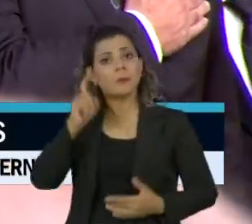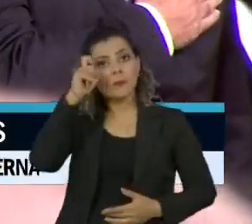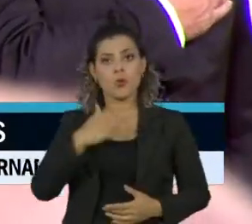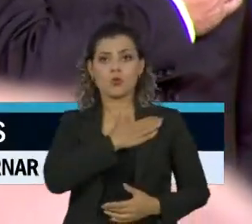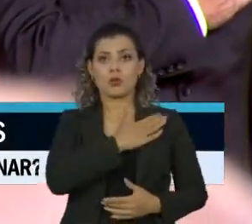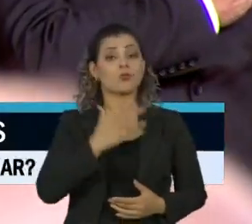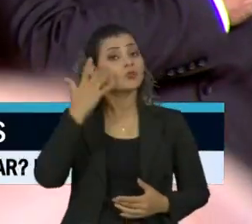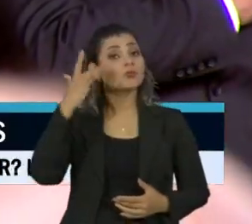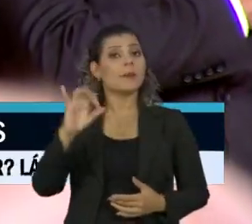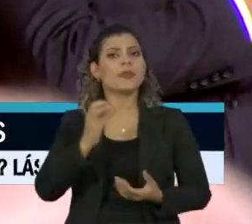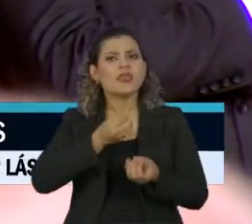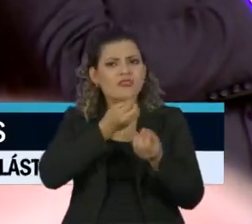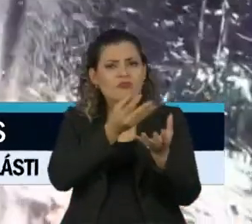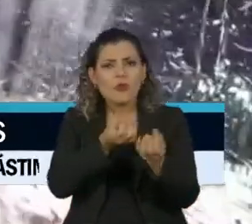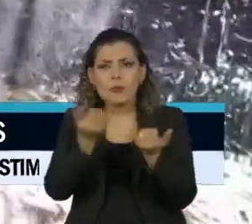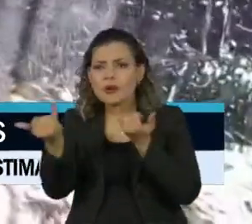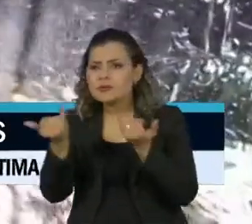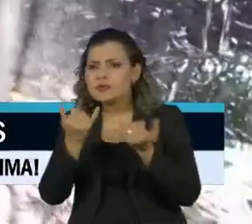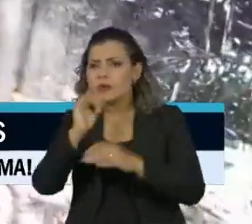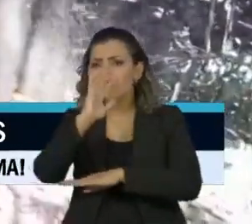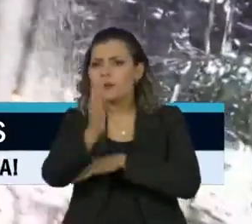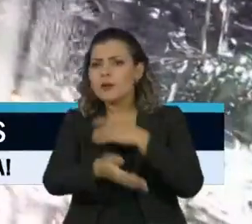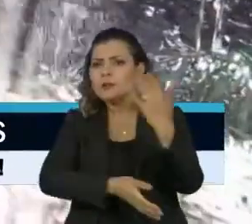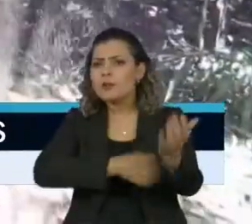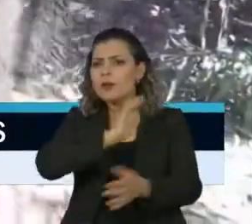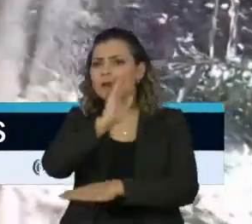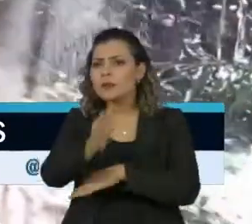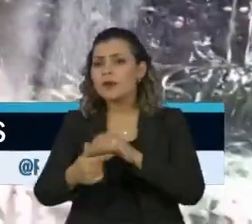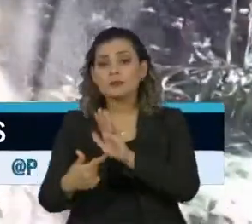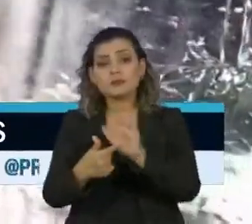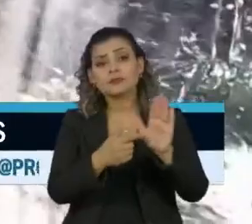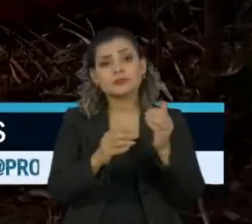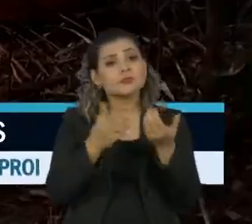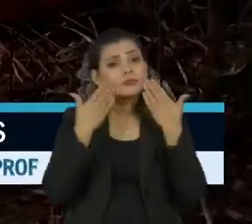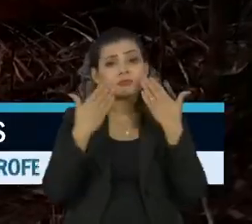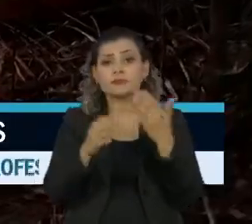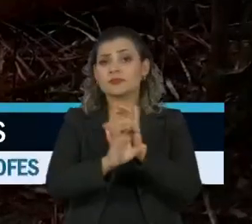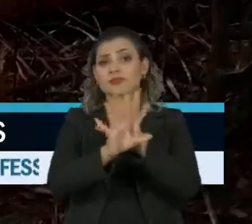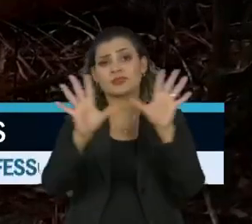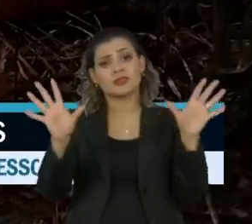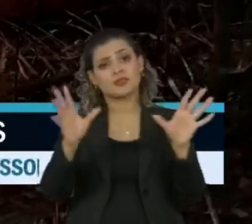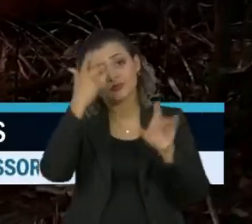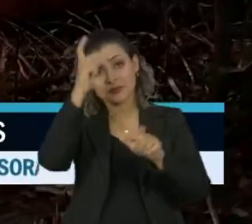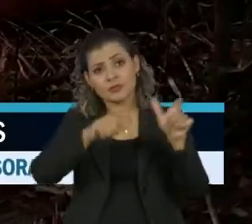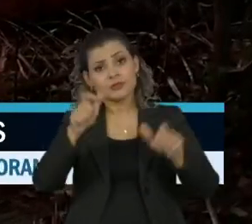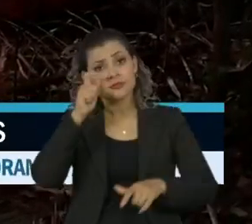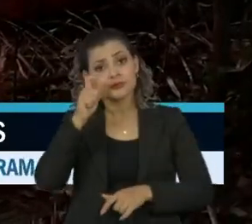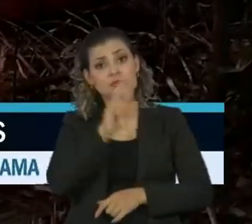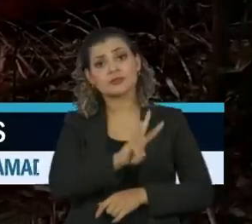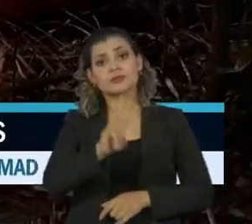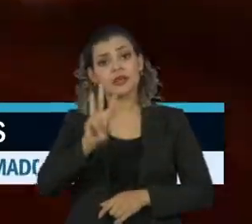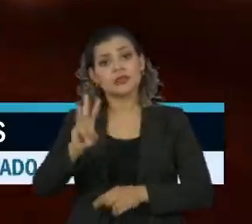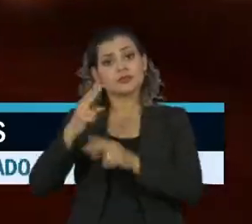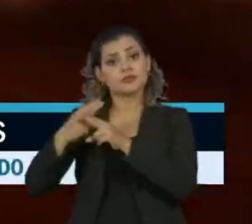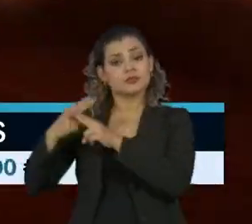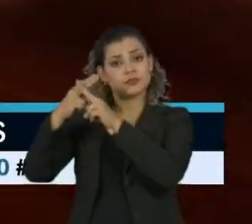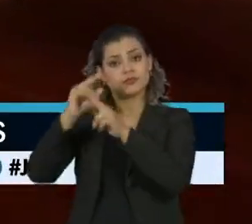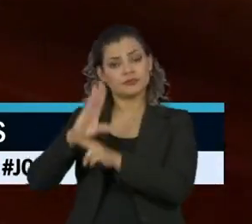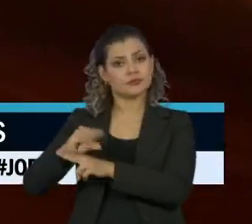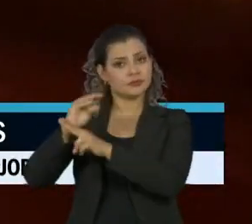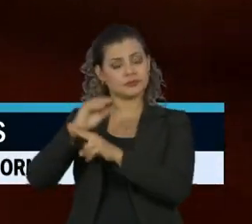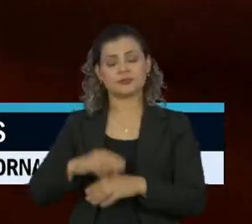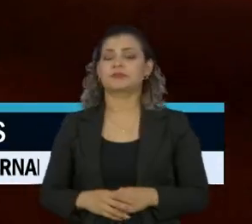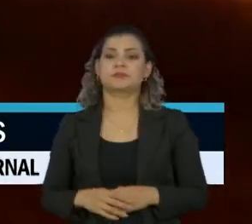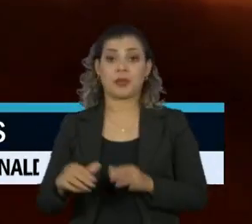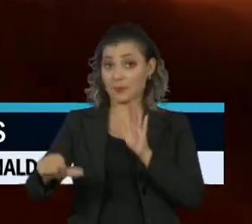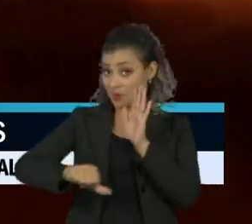não sabia que as informações sobre desmatamento estão disponíveis para quem quiser ver no site do Instituto. Não foi a